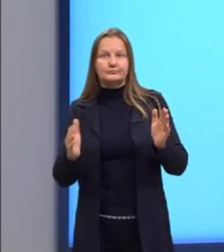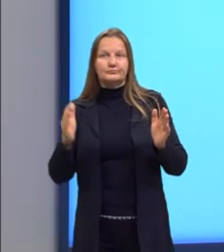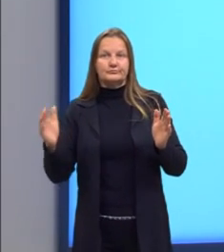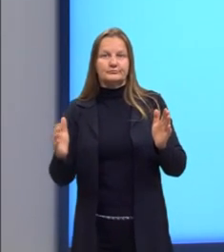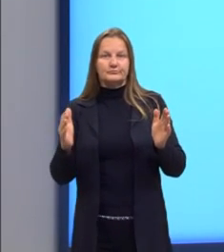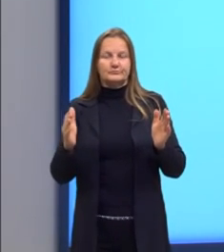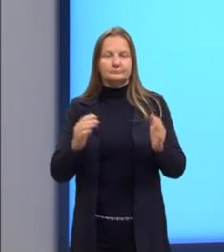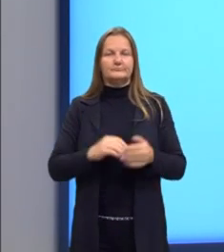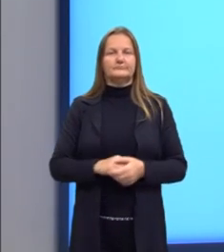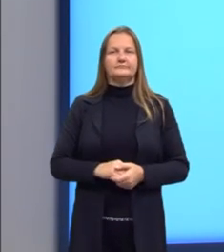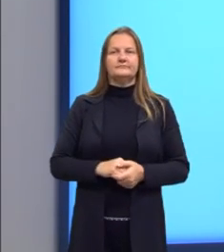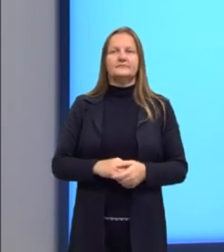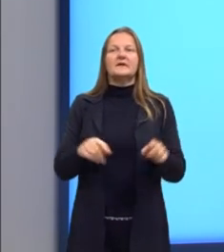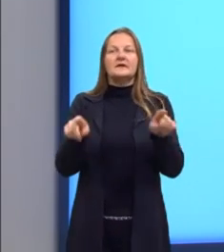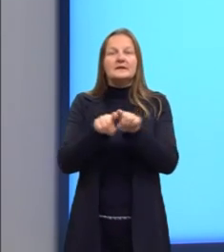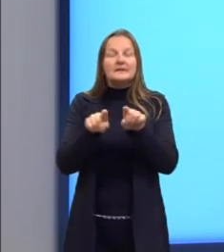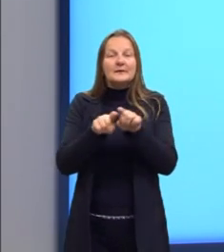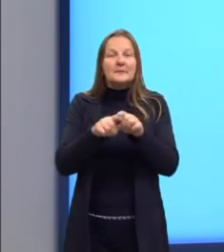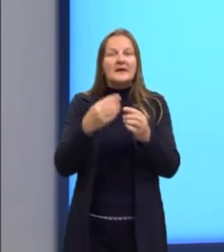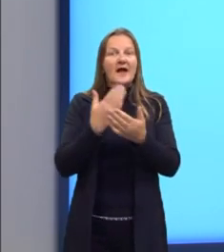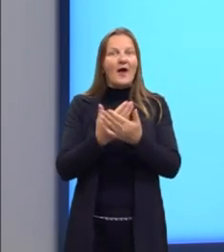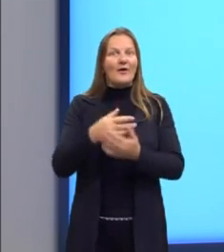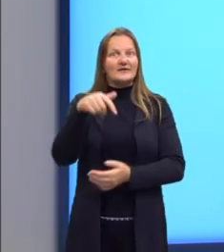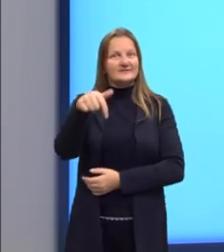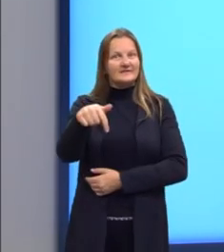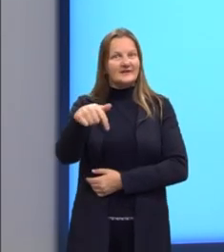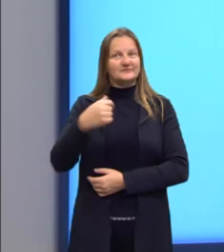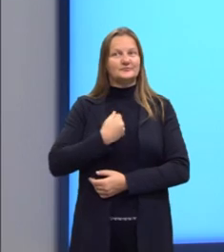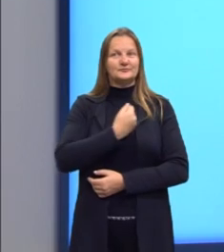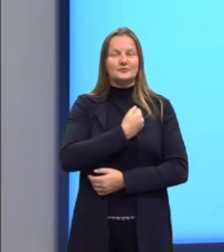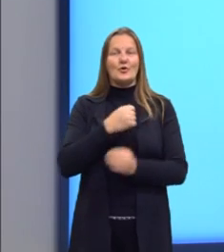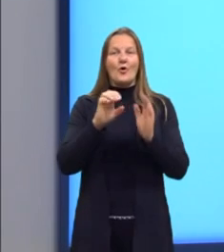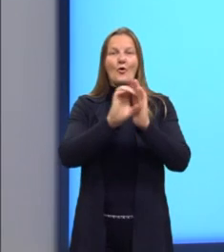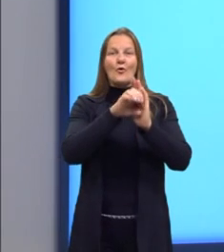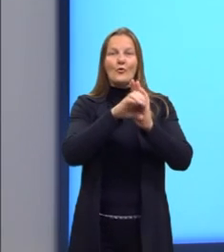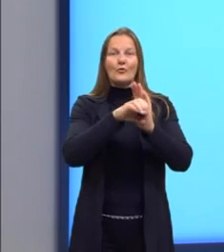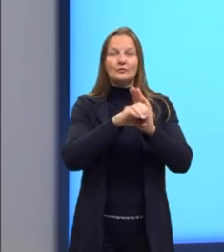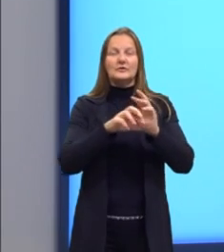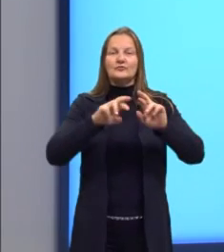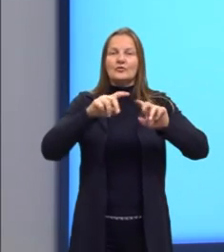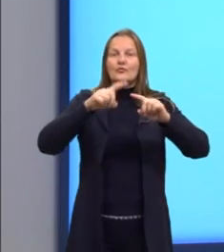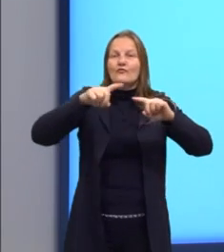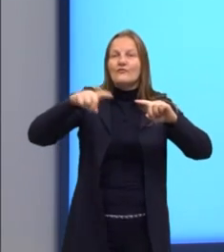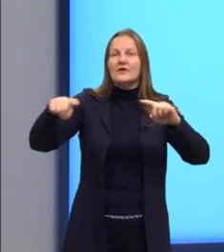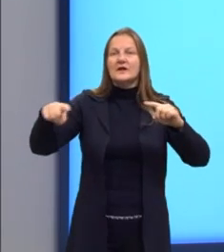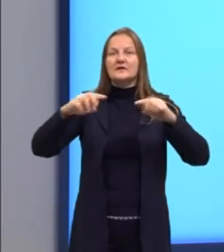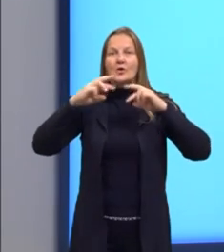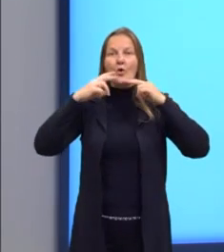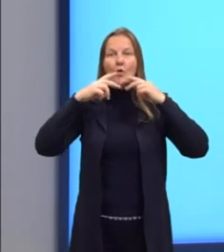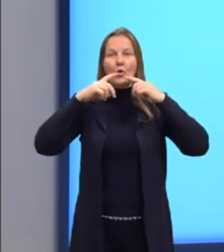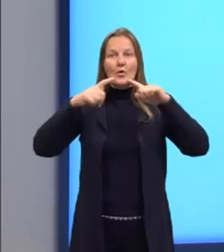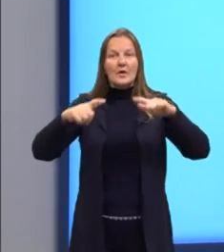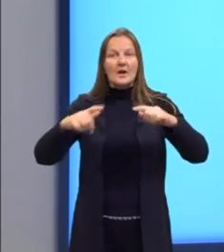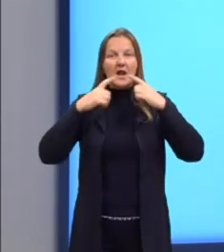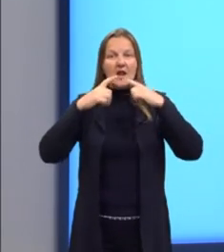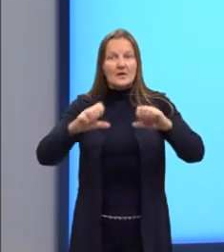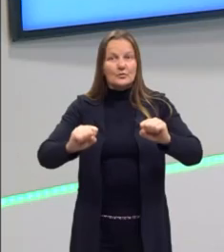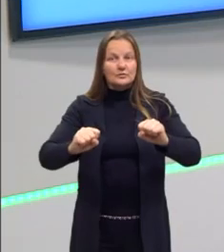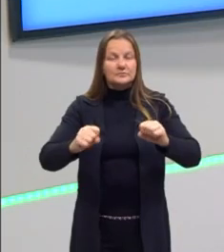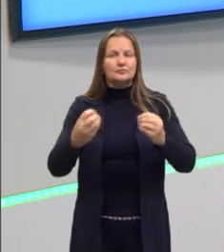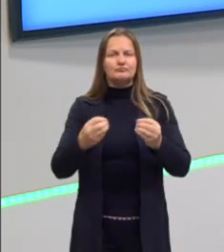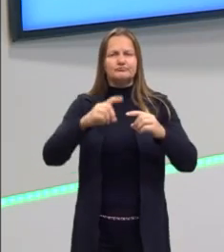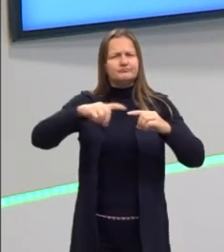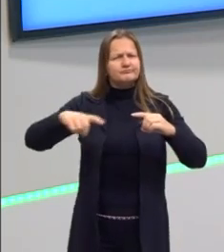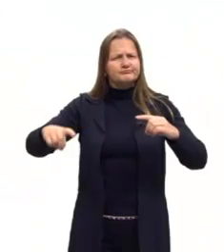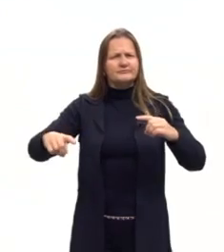também trouxe lá na nossa aula 7, o conceito de variação linguística. Quando a gente fala